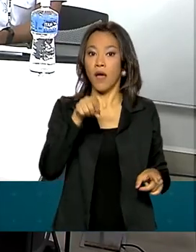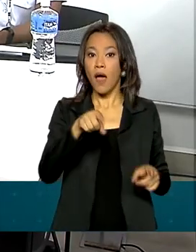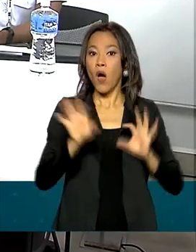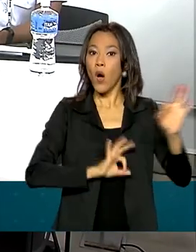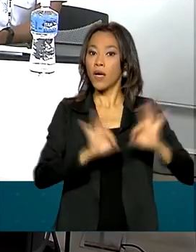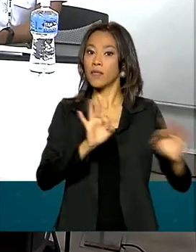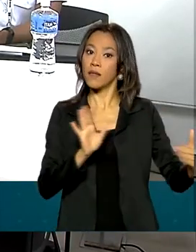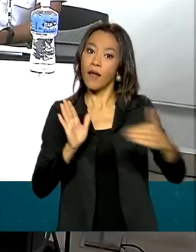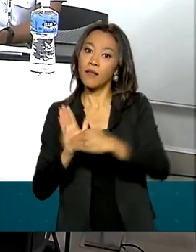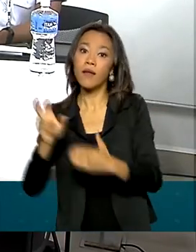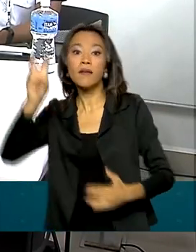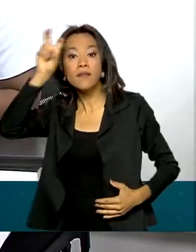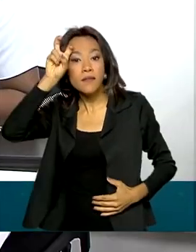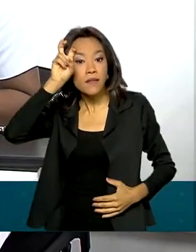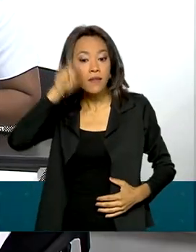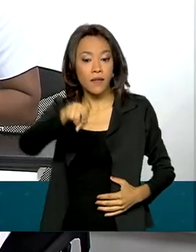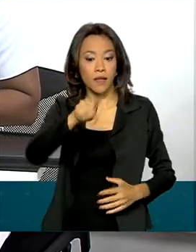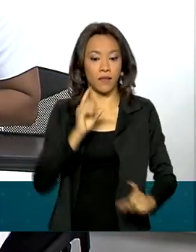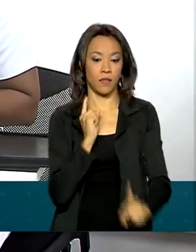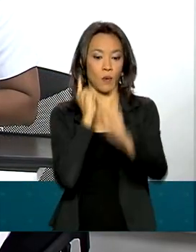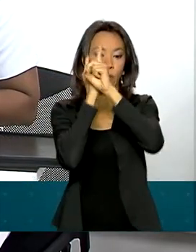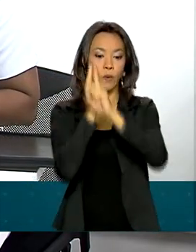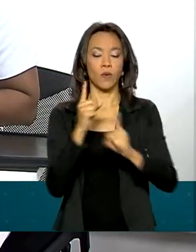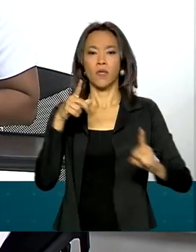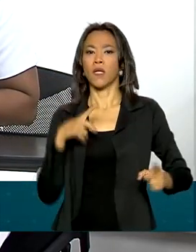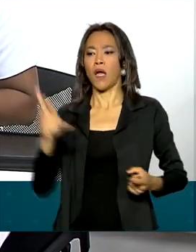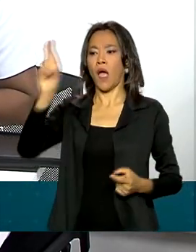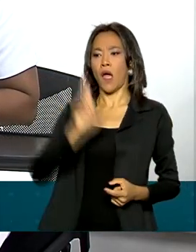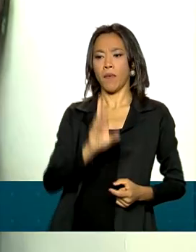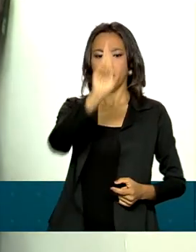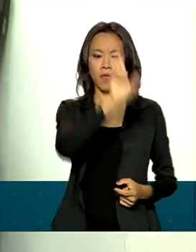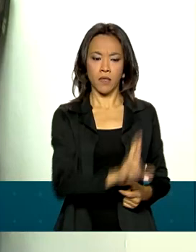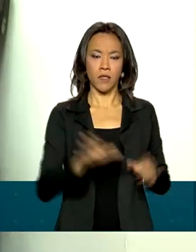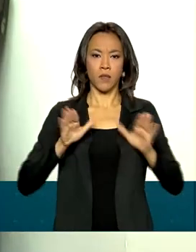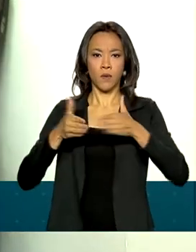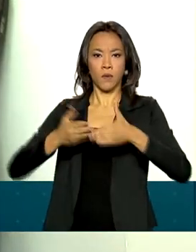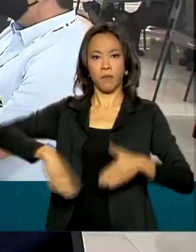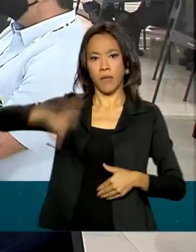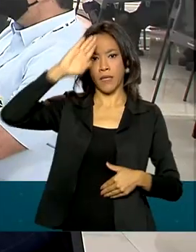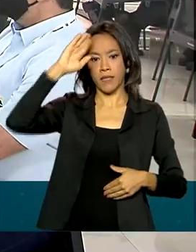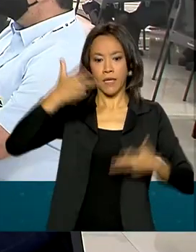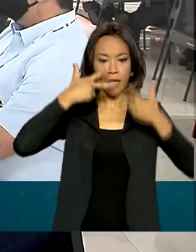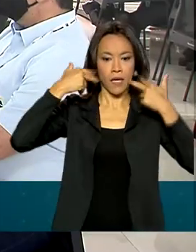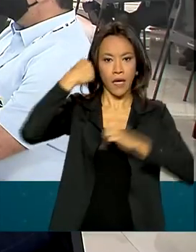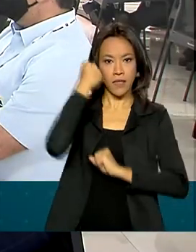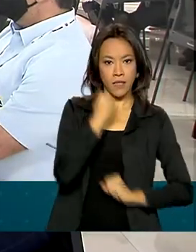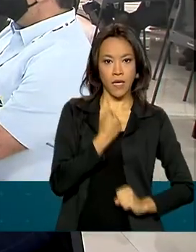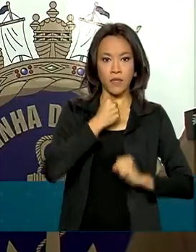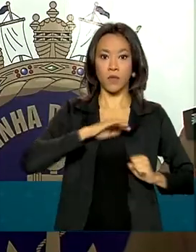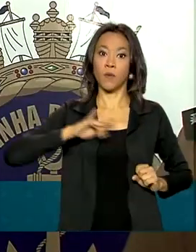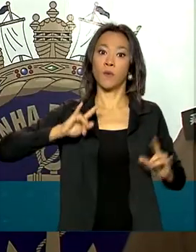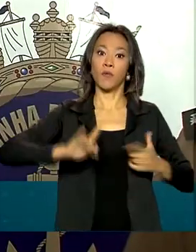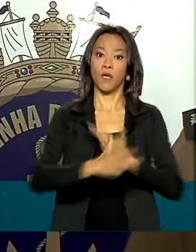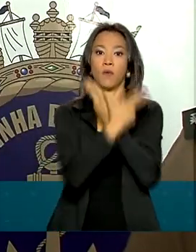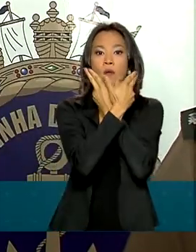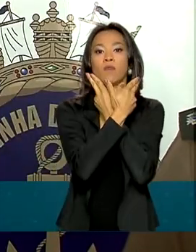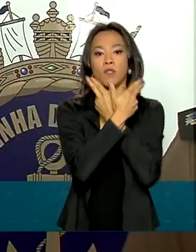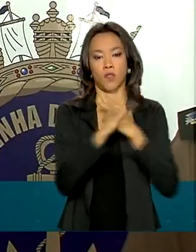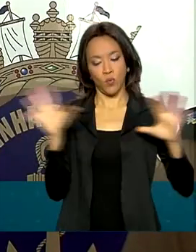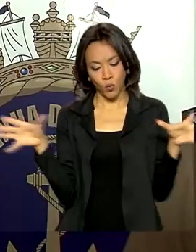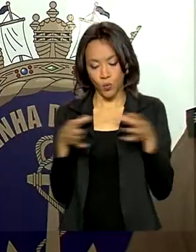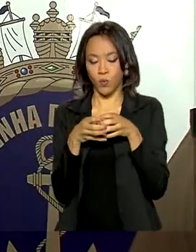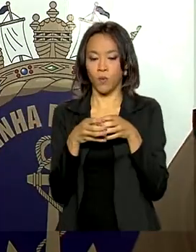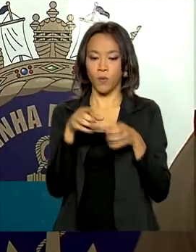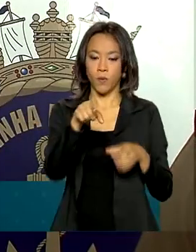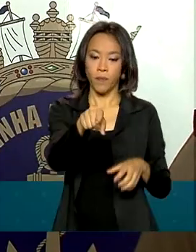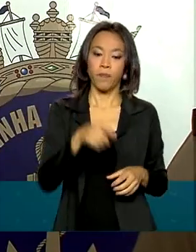pelo Comando de Defesa Cibernética, que reúne representantes da Marinha, do Exército e da Aeronáutica. A capacidade de